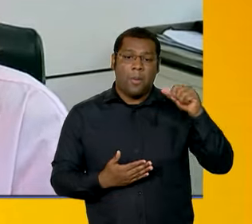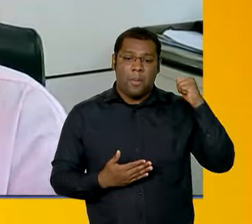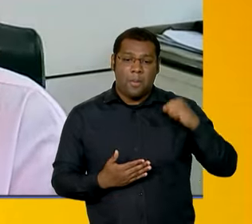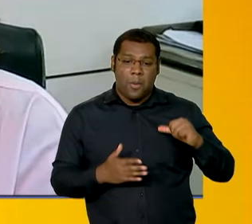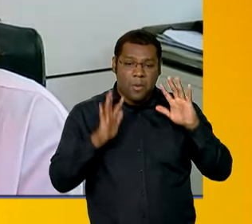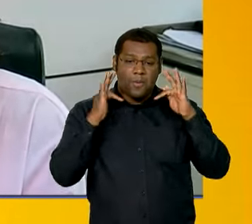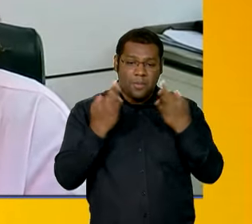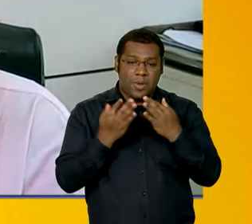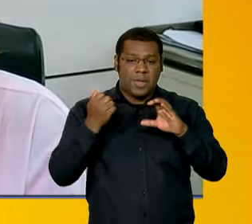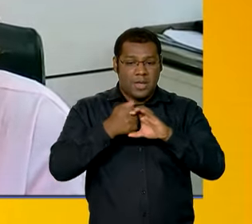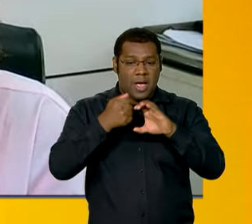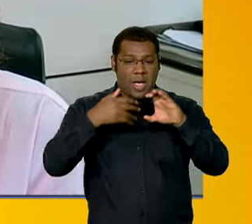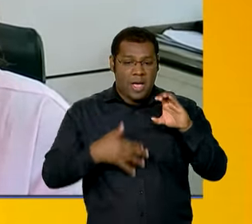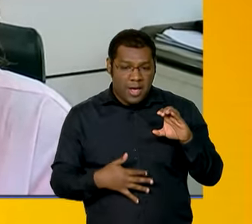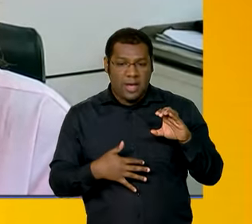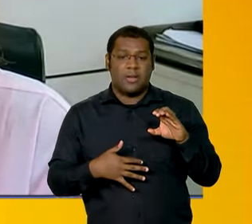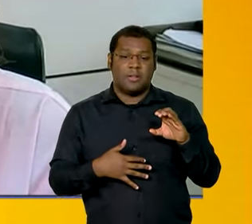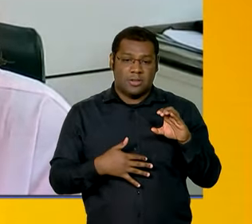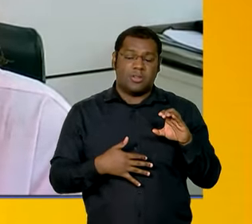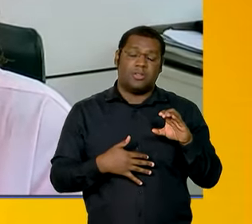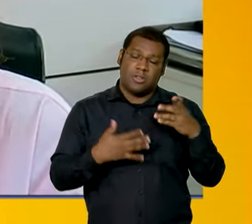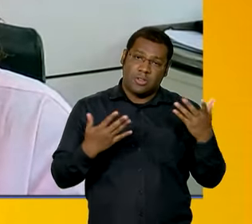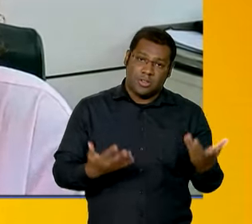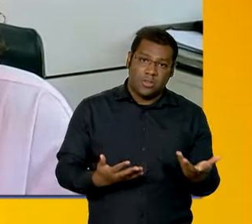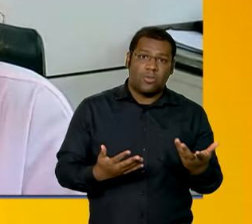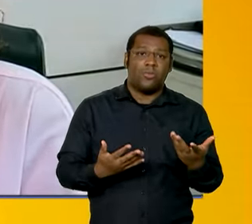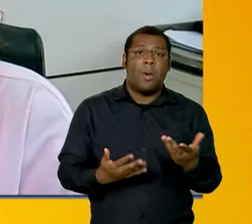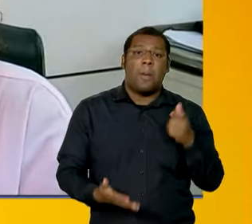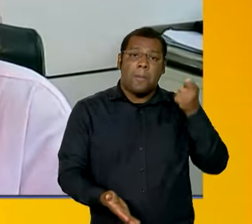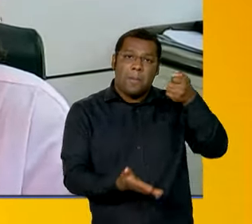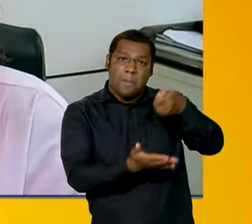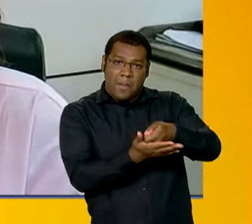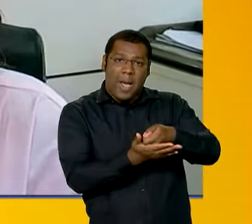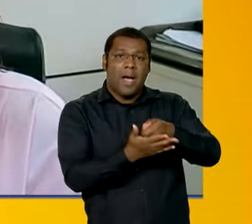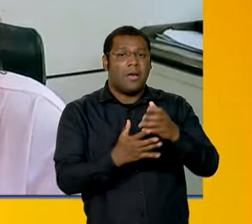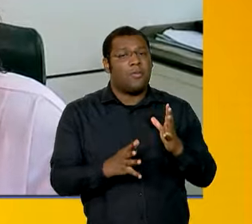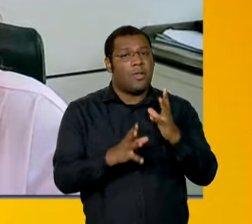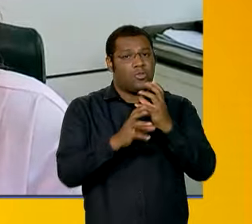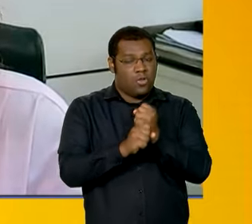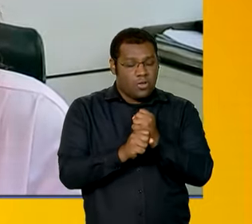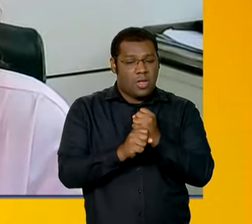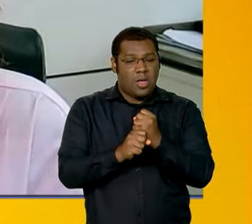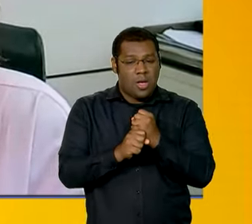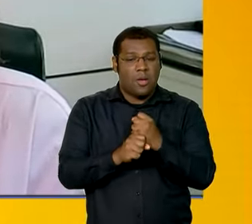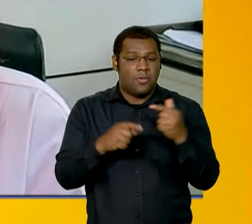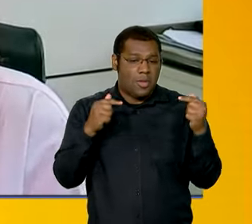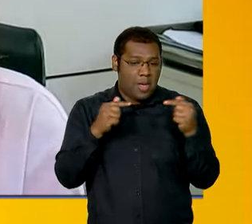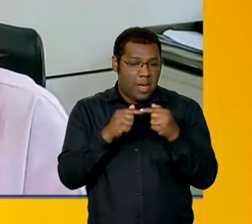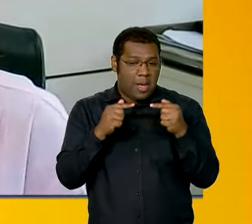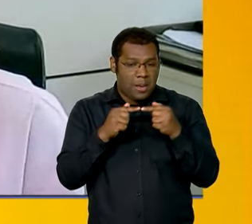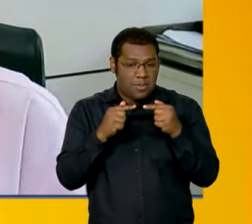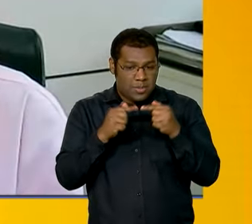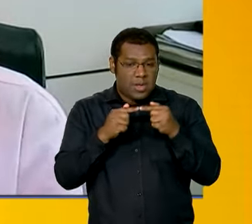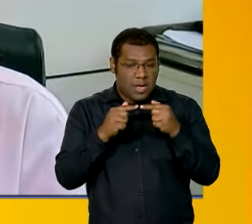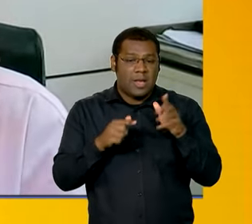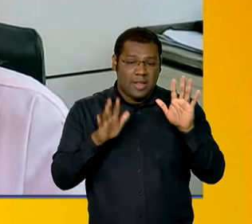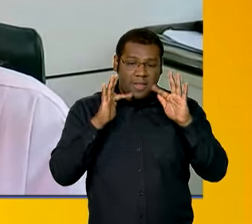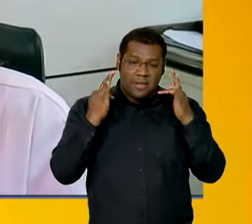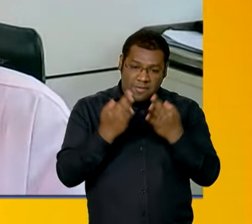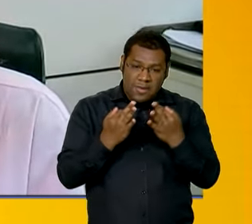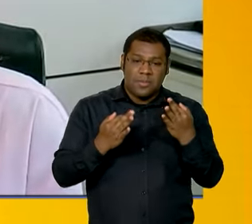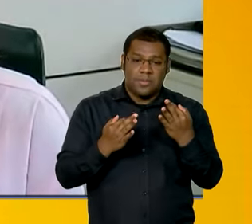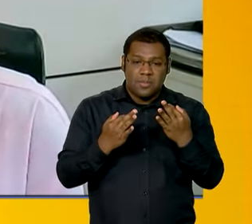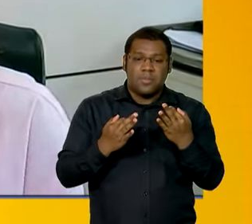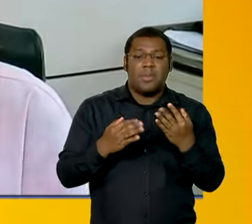dele ter o valor de acordo com a composição familiar. Esse foi o resgate que foi feito com um novo desenho. Então, agora a gente tem um